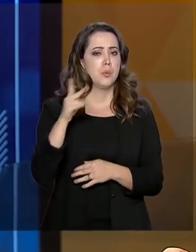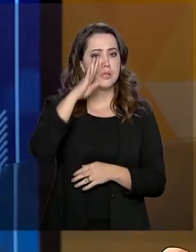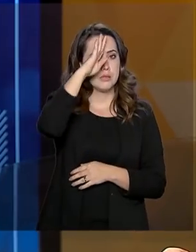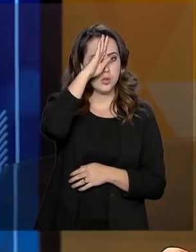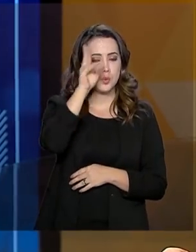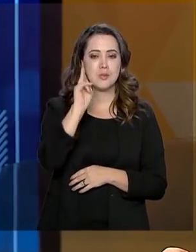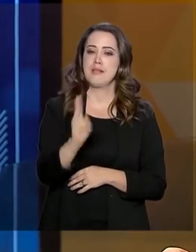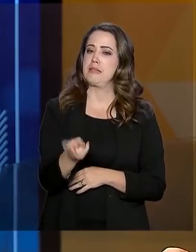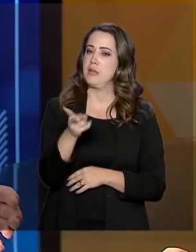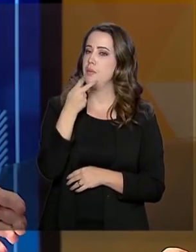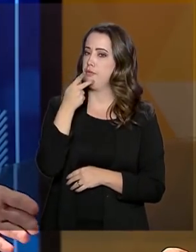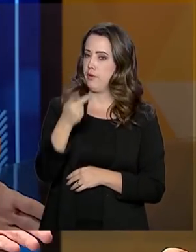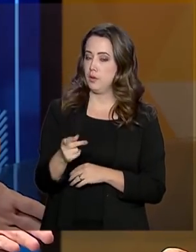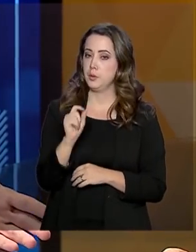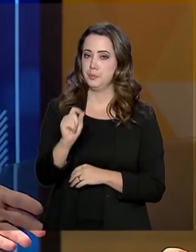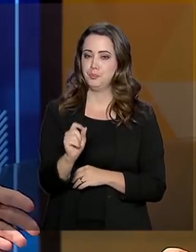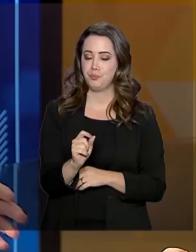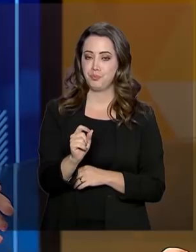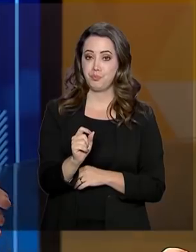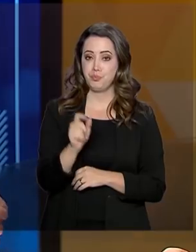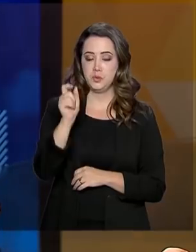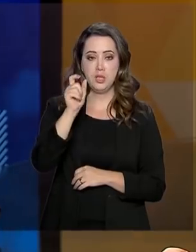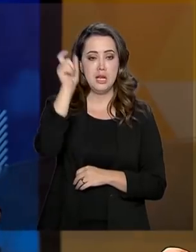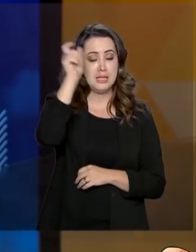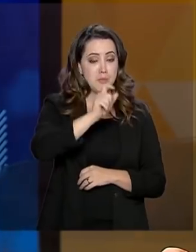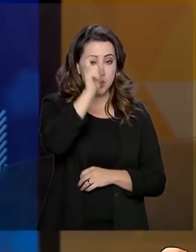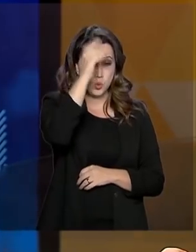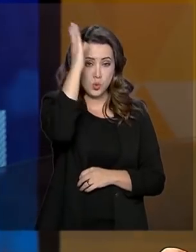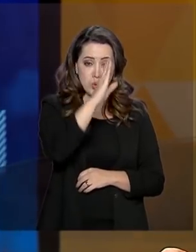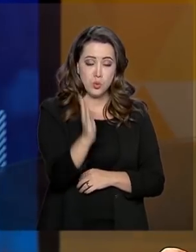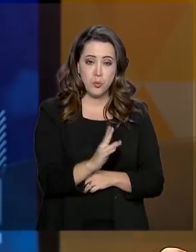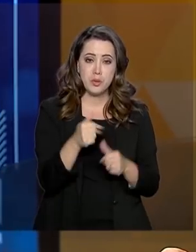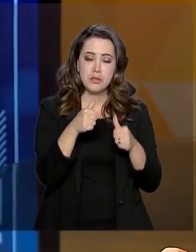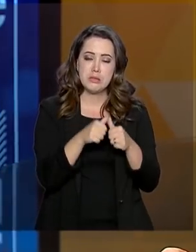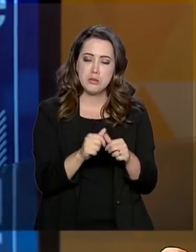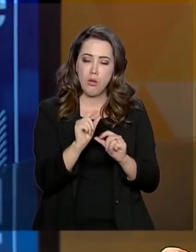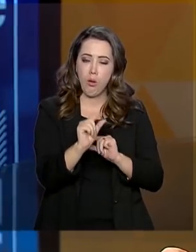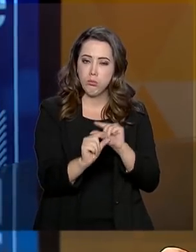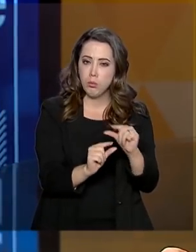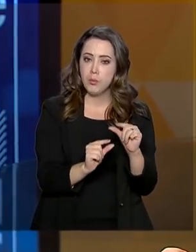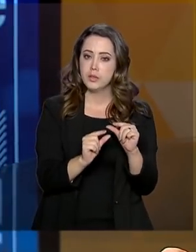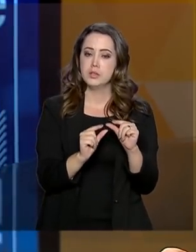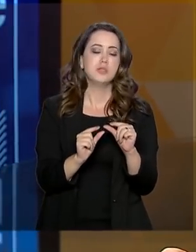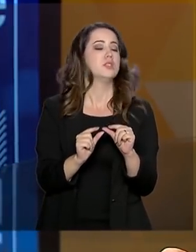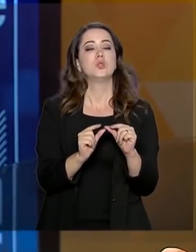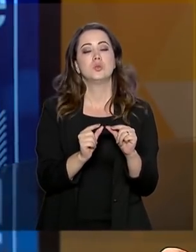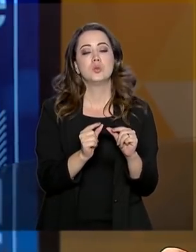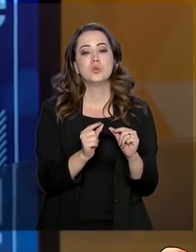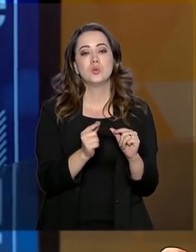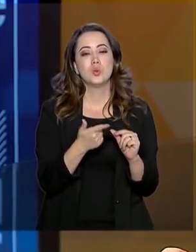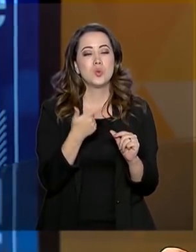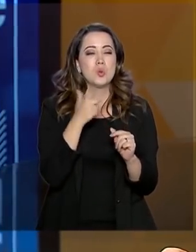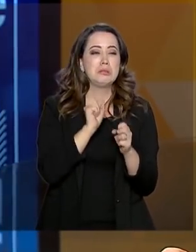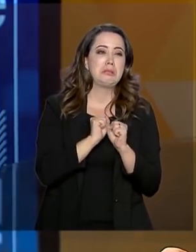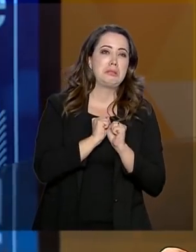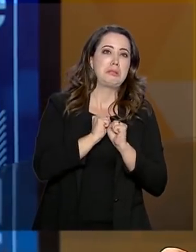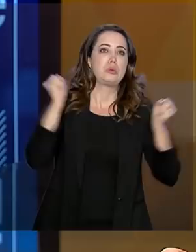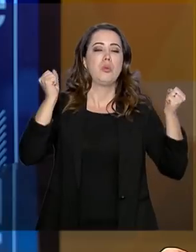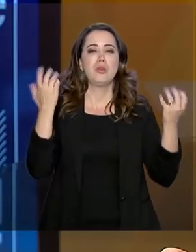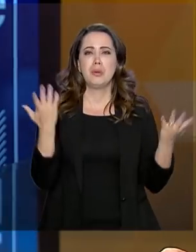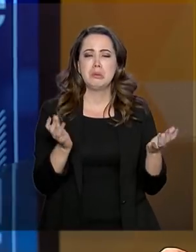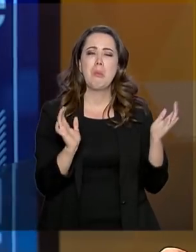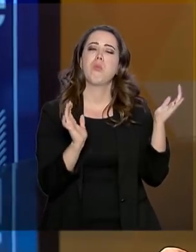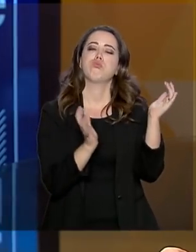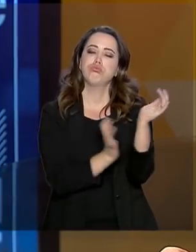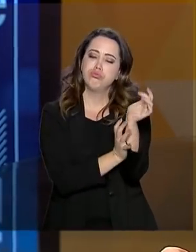costuma dizer, as pessoas brasileiras, elas estão um pouco... não aguentam mais a burocracia.